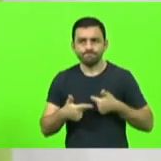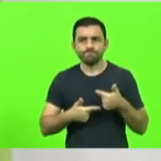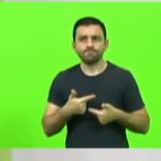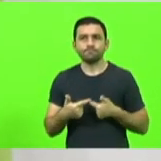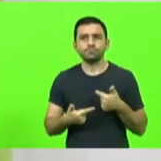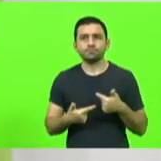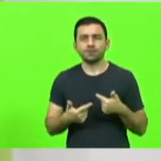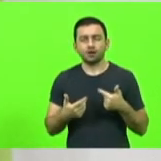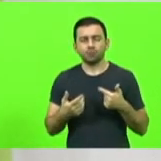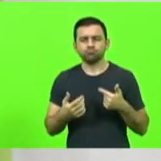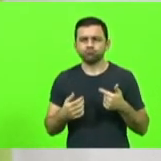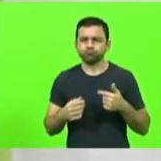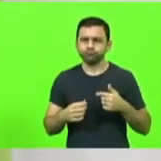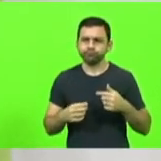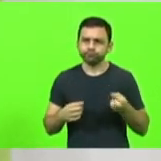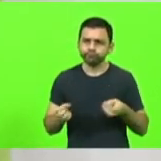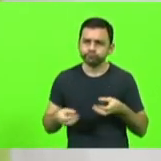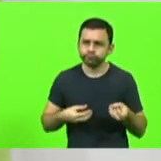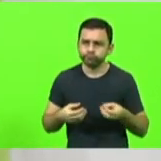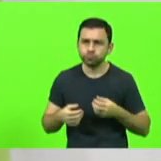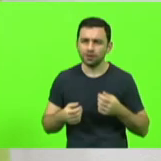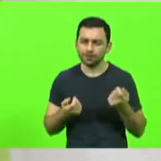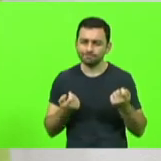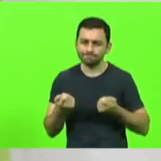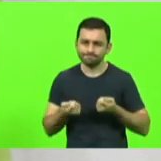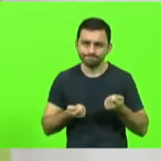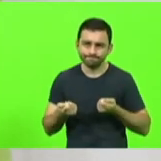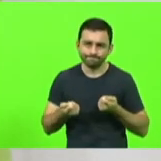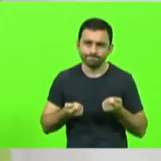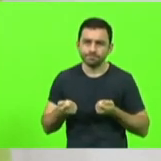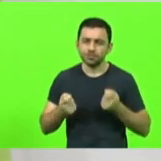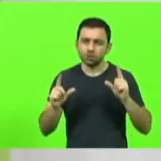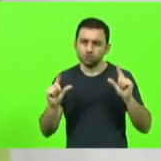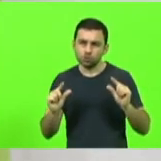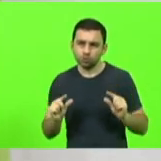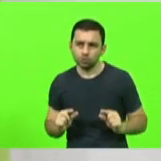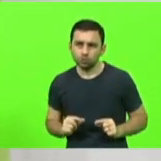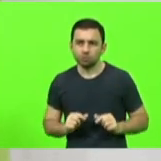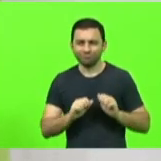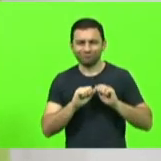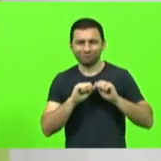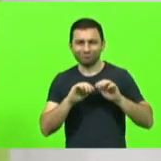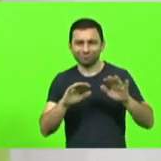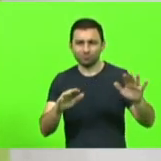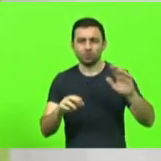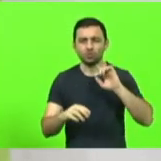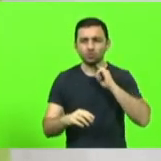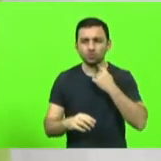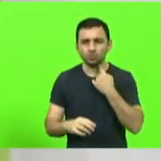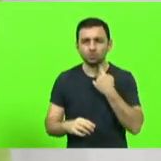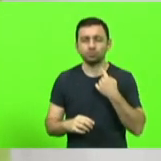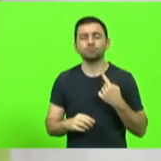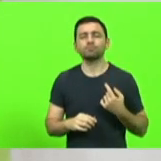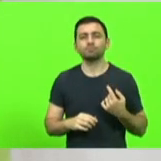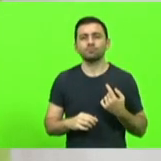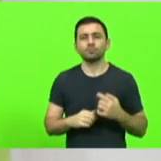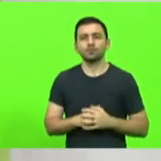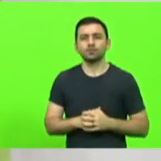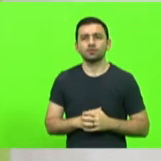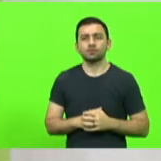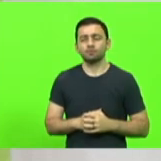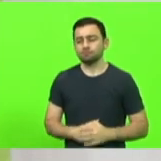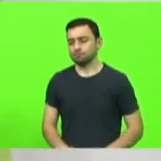inovação para mitigar para minimizar a emissão de poluentes através da extração do carvão das